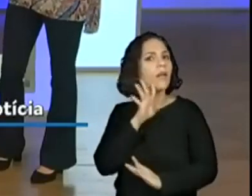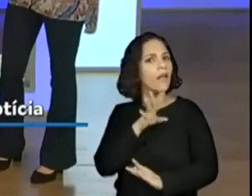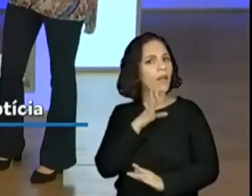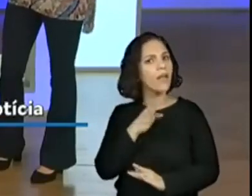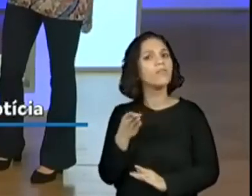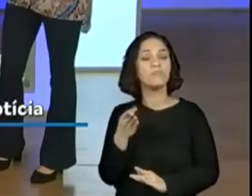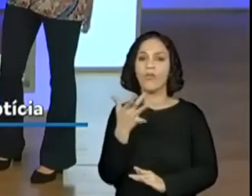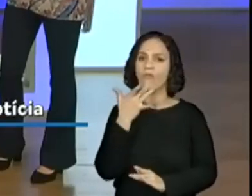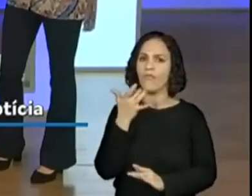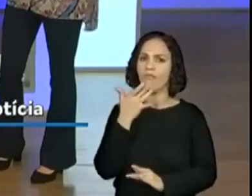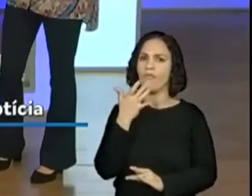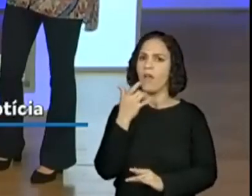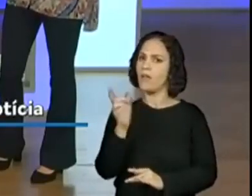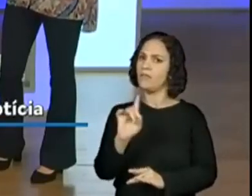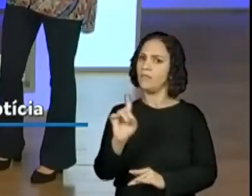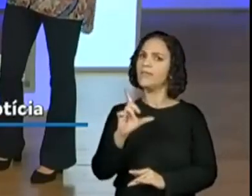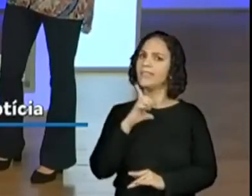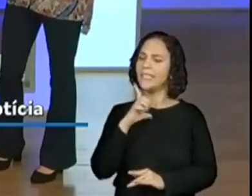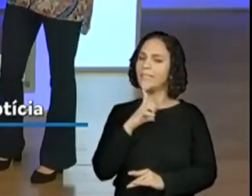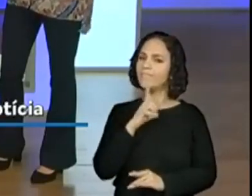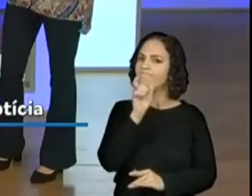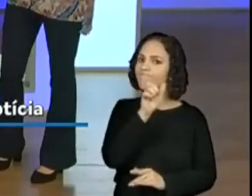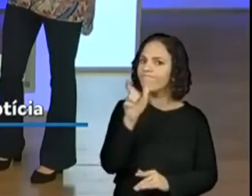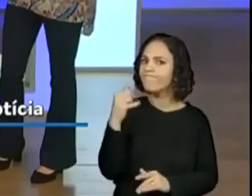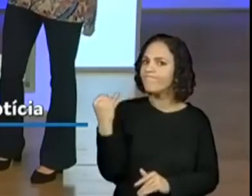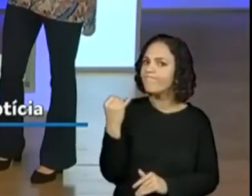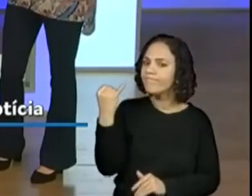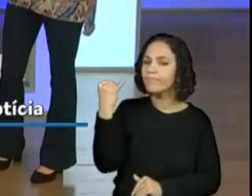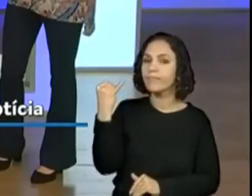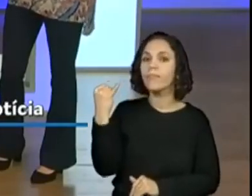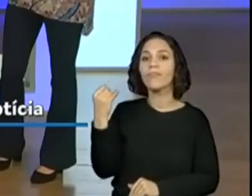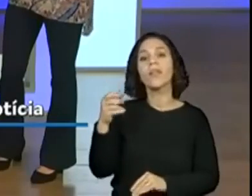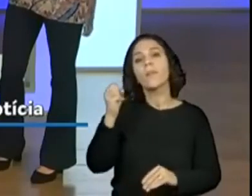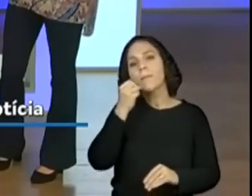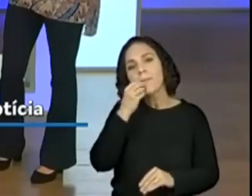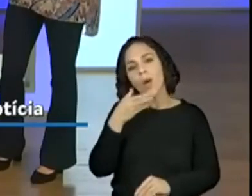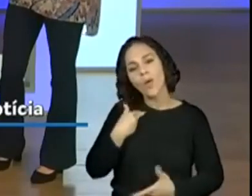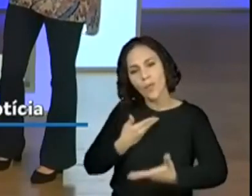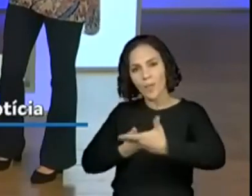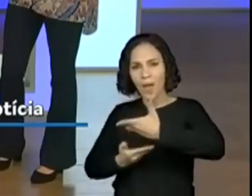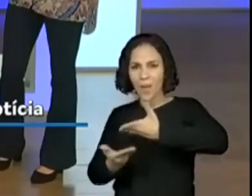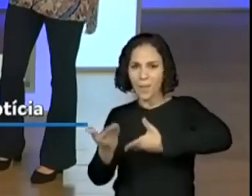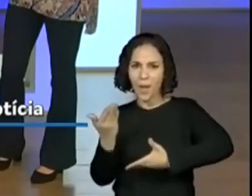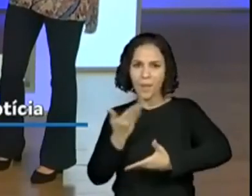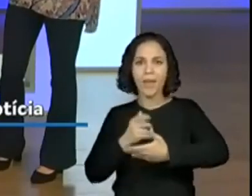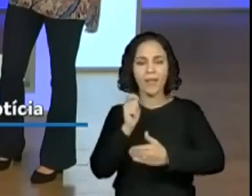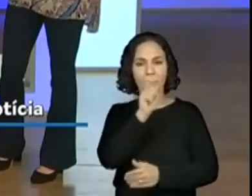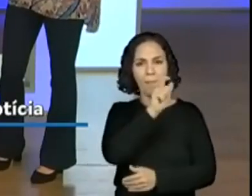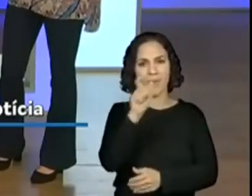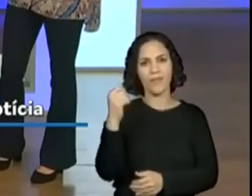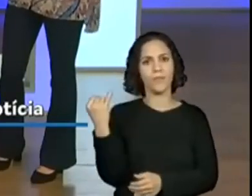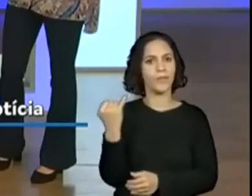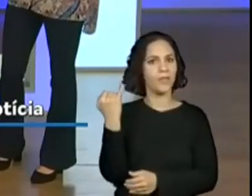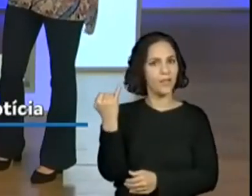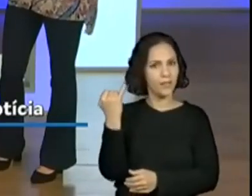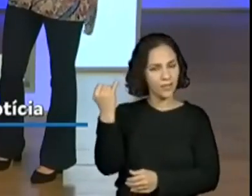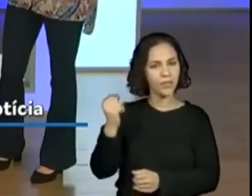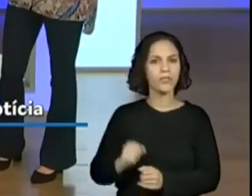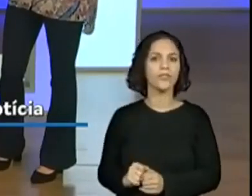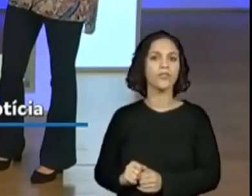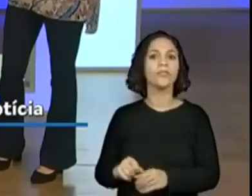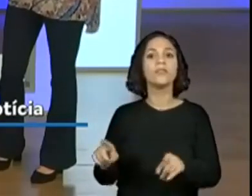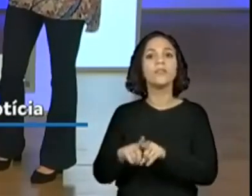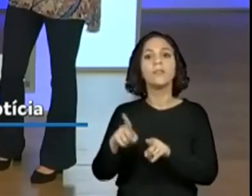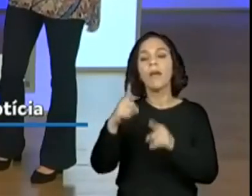tão fácil como parece, mas a gente lendo aqui com eles, nessa leitura compartilhada, acho que deu para destacar bastante coisa e fazer